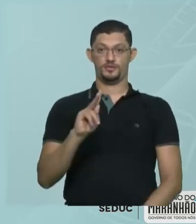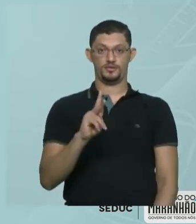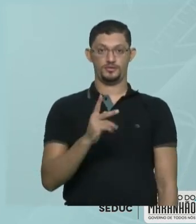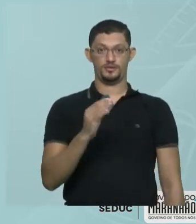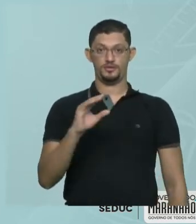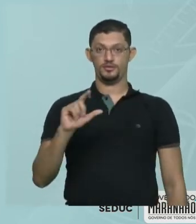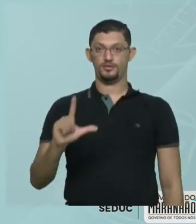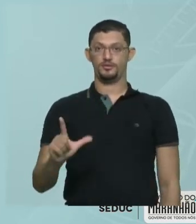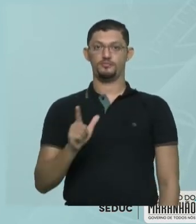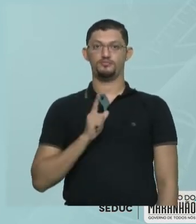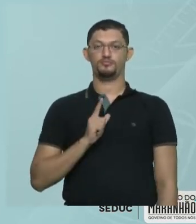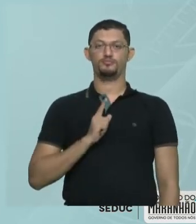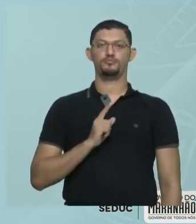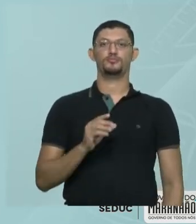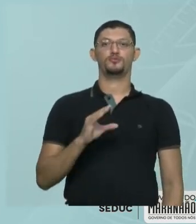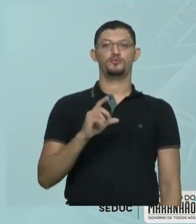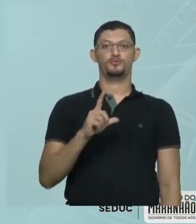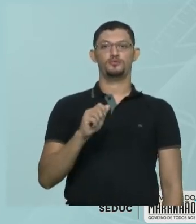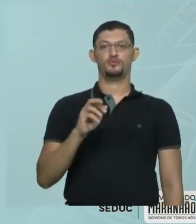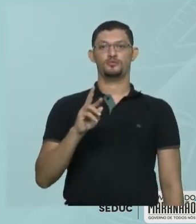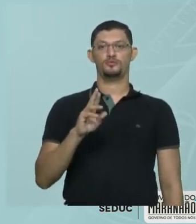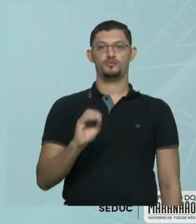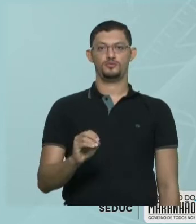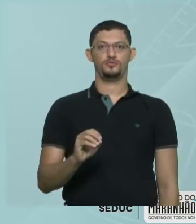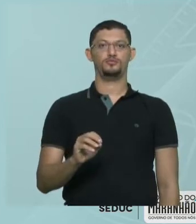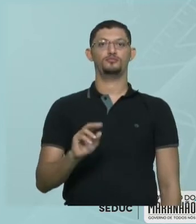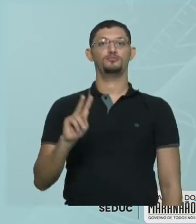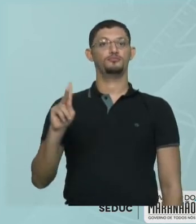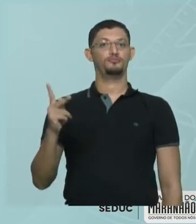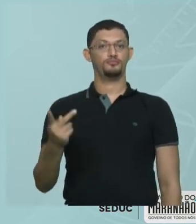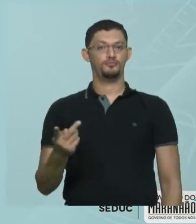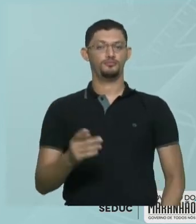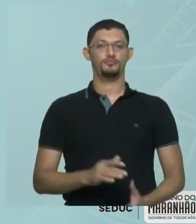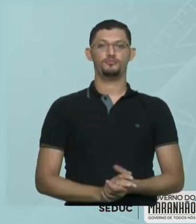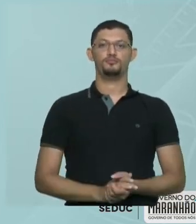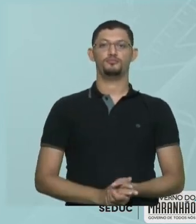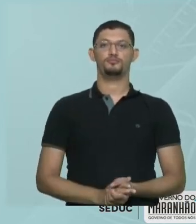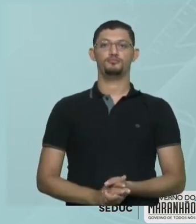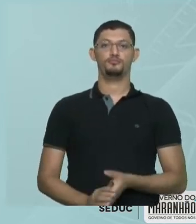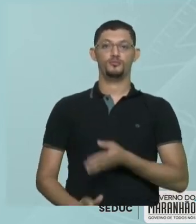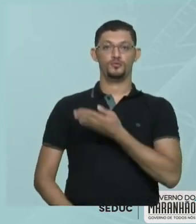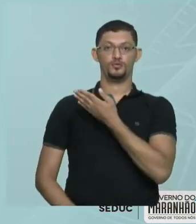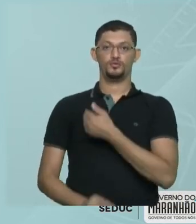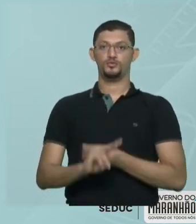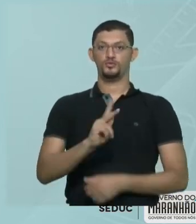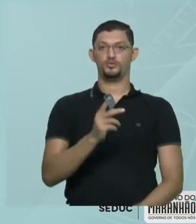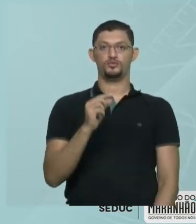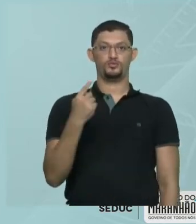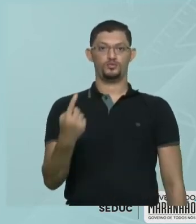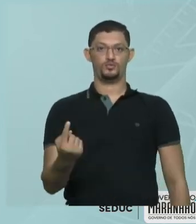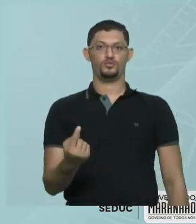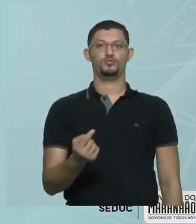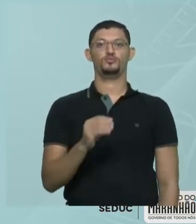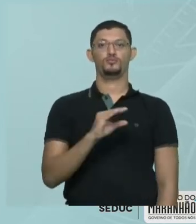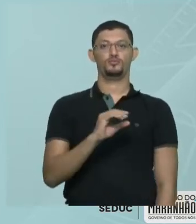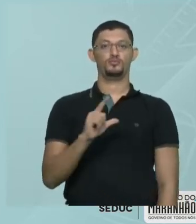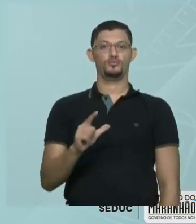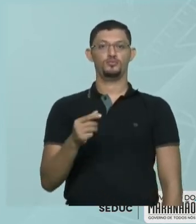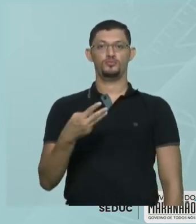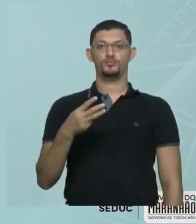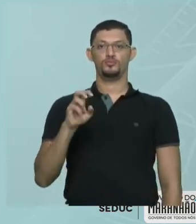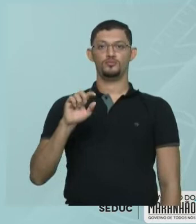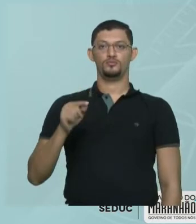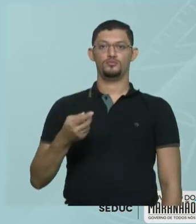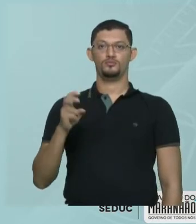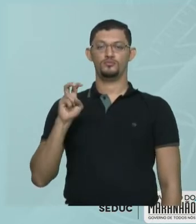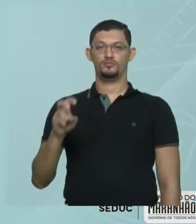tem um cloro e tem um hidrogênio. Somando a massa atômica do hidrogênio e a massa atômica do cloro, que é 35